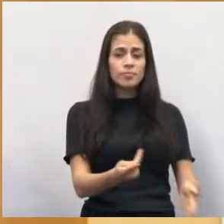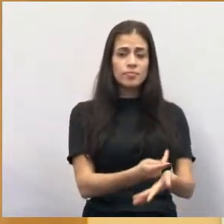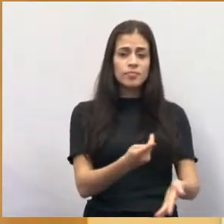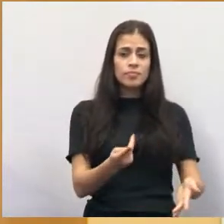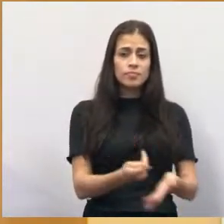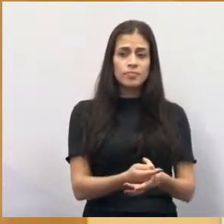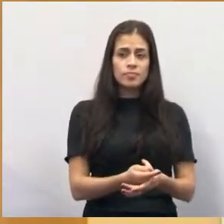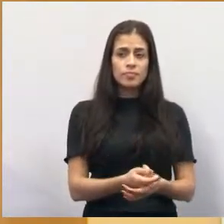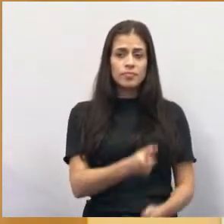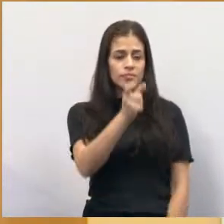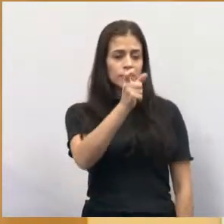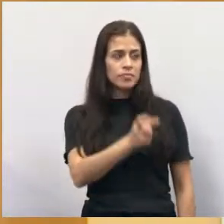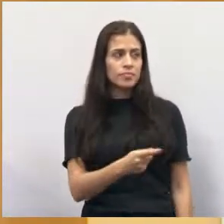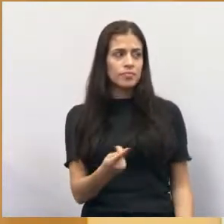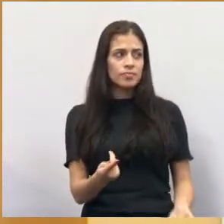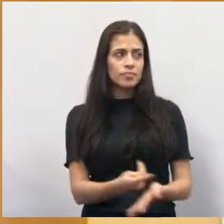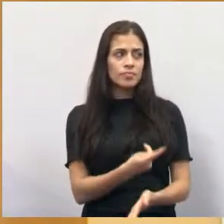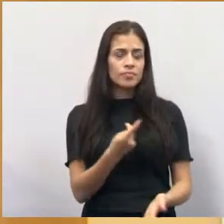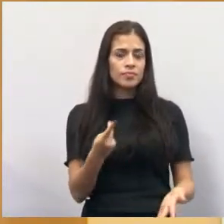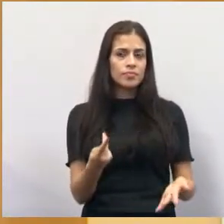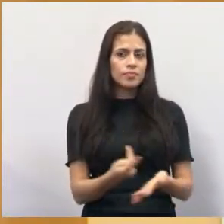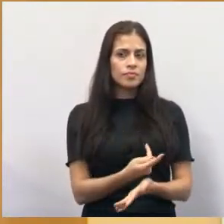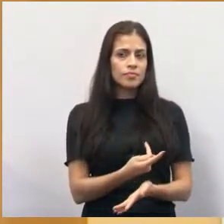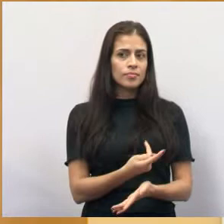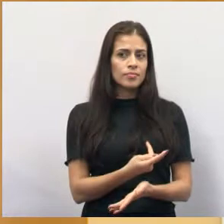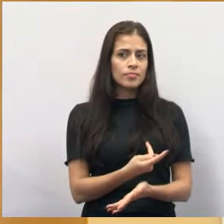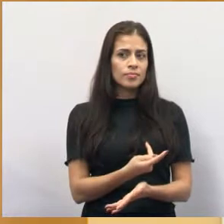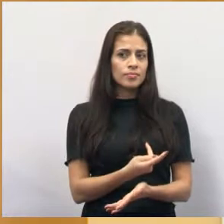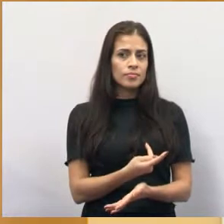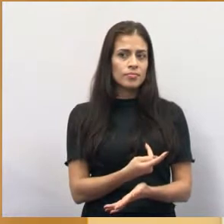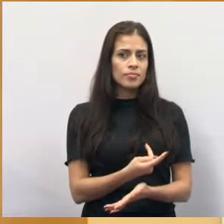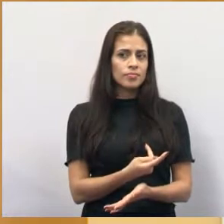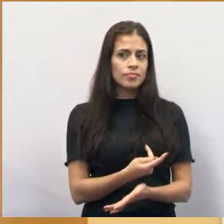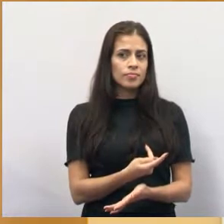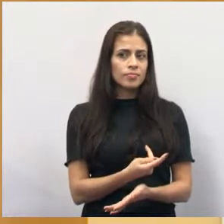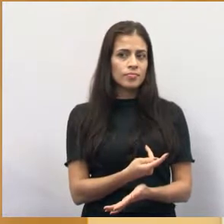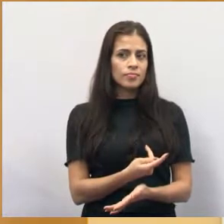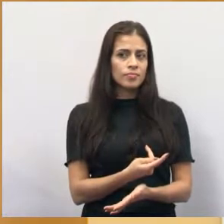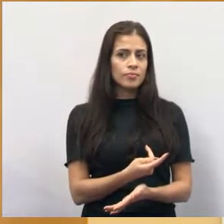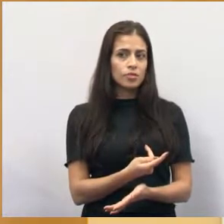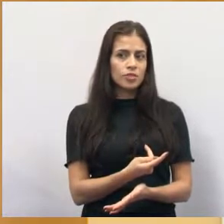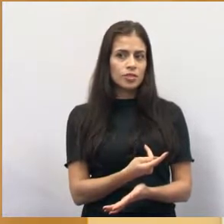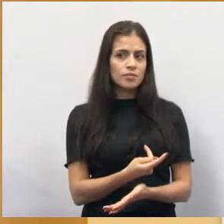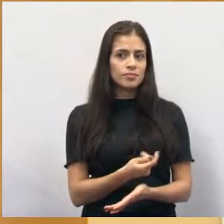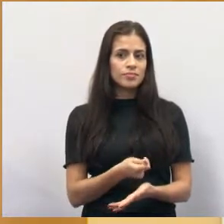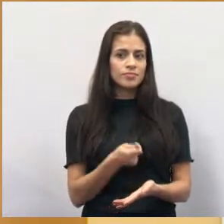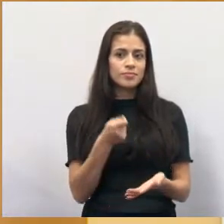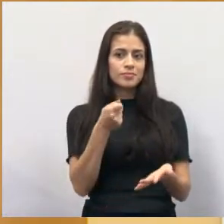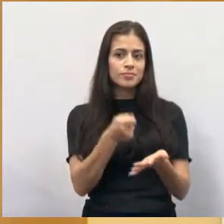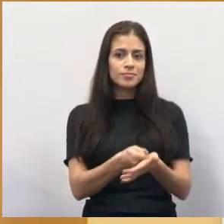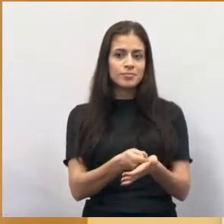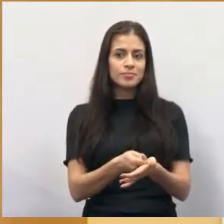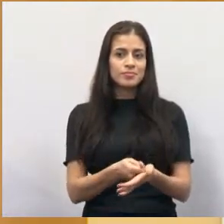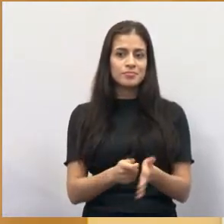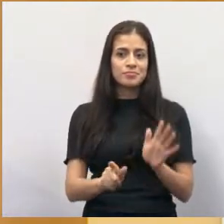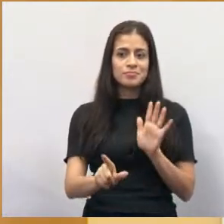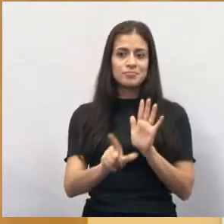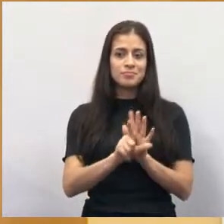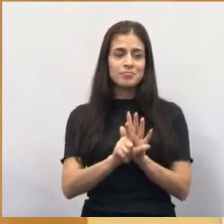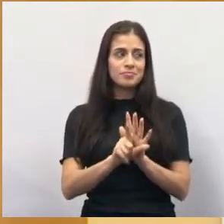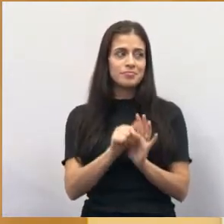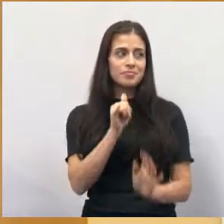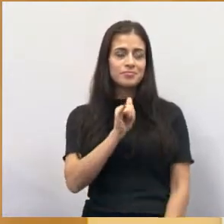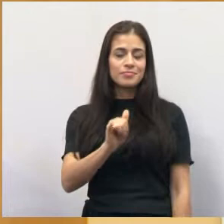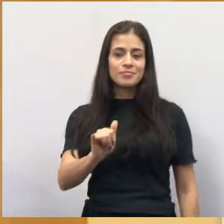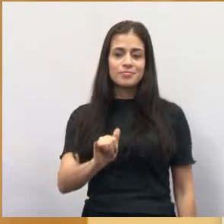aqueles que fazem coisa errada, eles têm que cumprir o que a lei diz, não é? Porque às vezes nem na casa